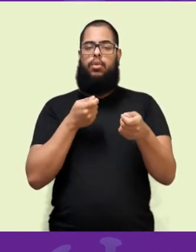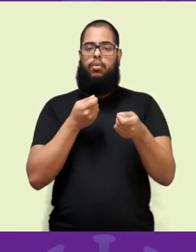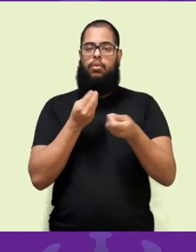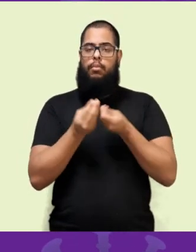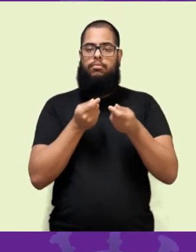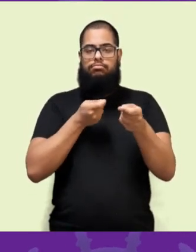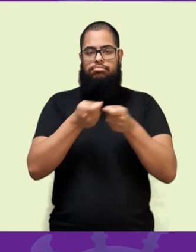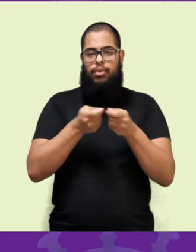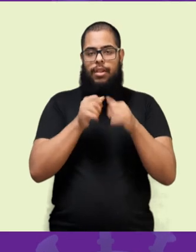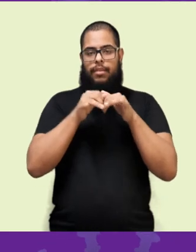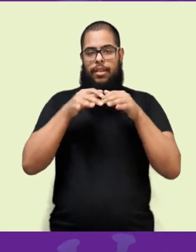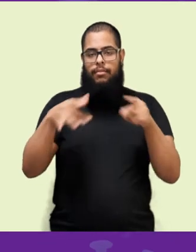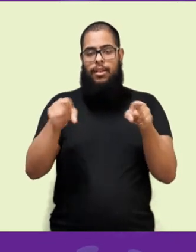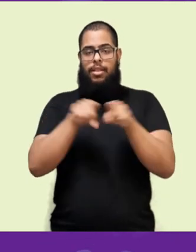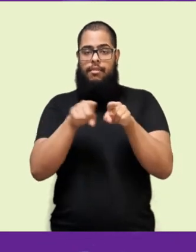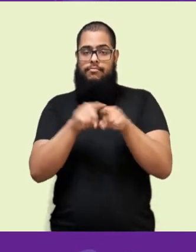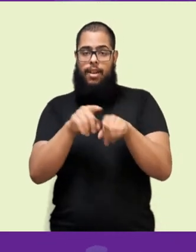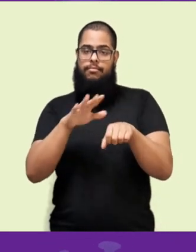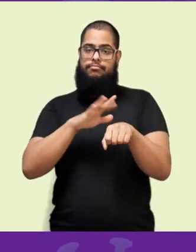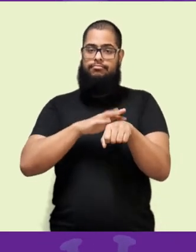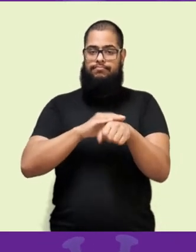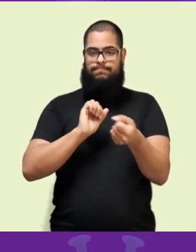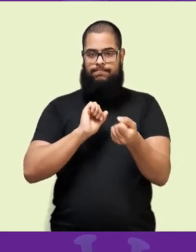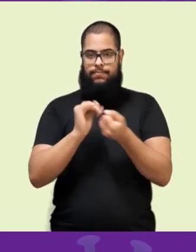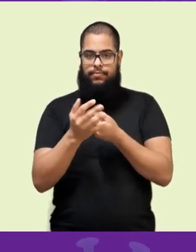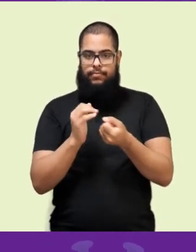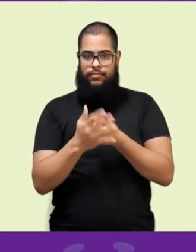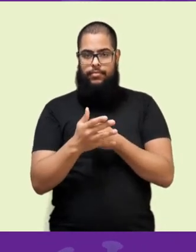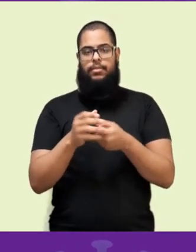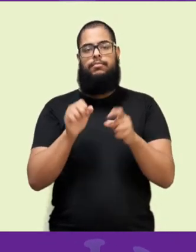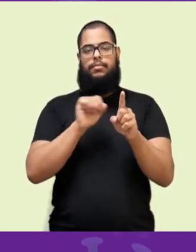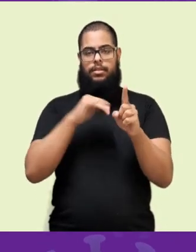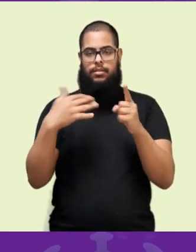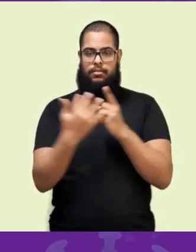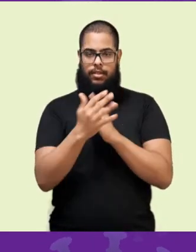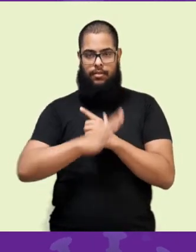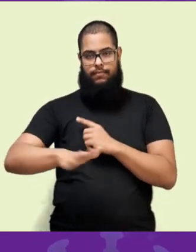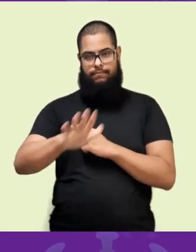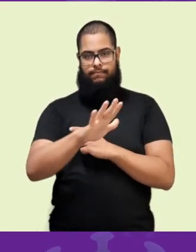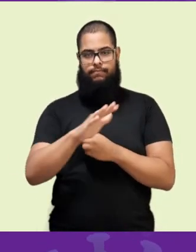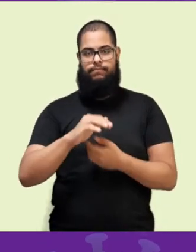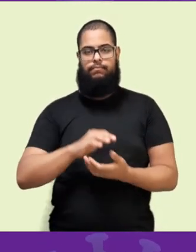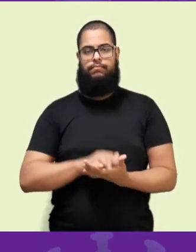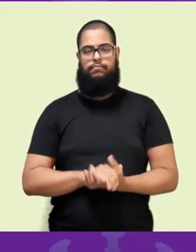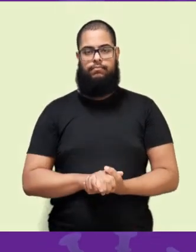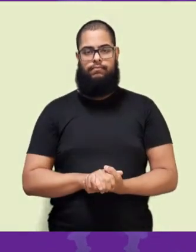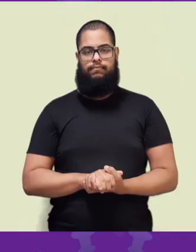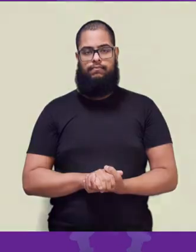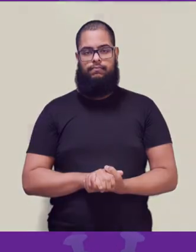e de abordagem epidemiológica no tratamento da doença e no controle da epidemia na comunidade.